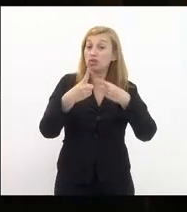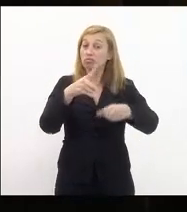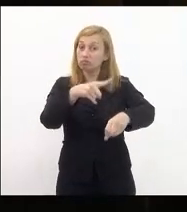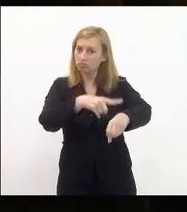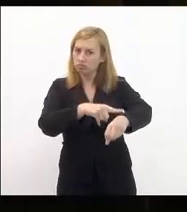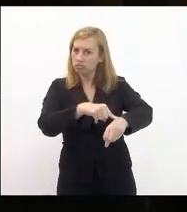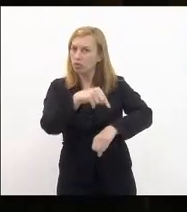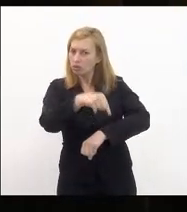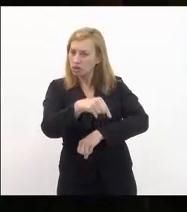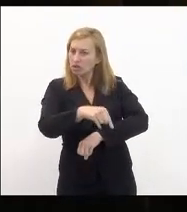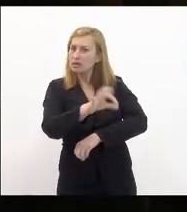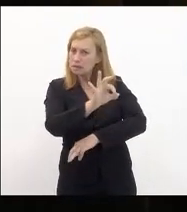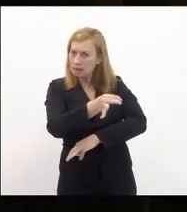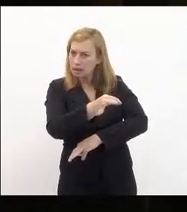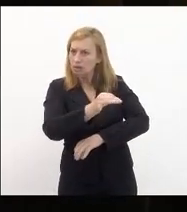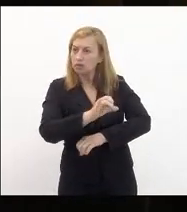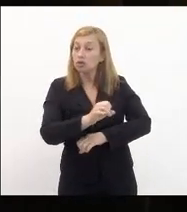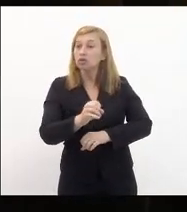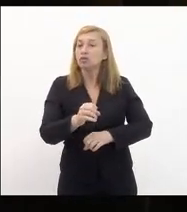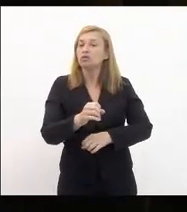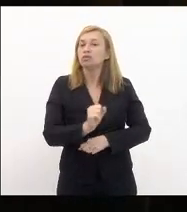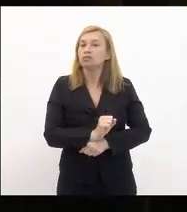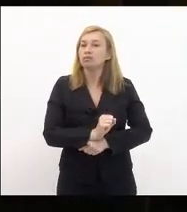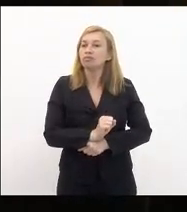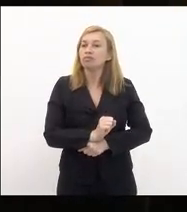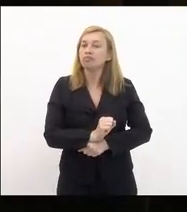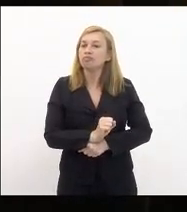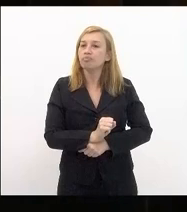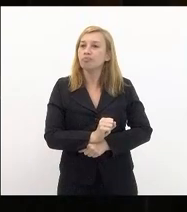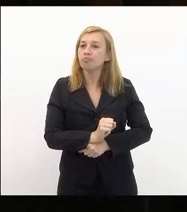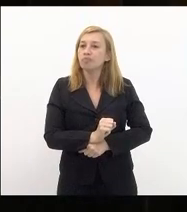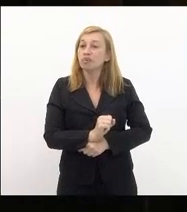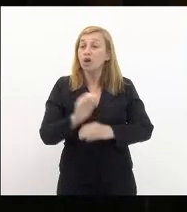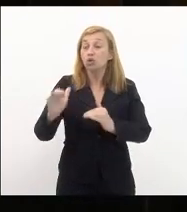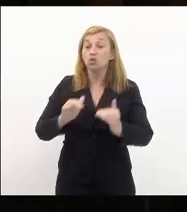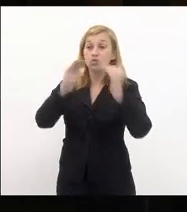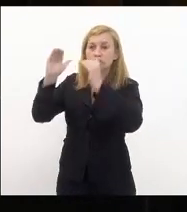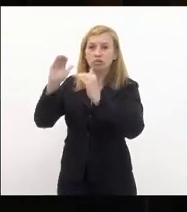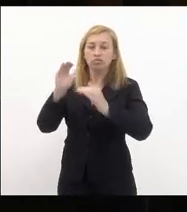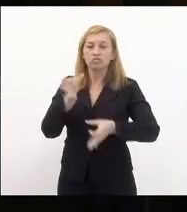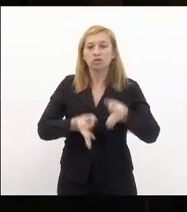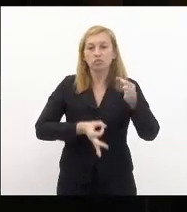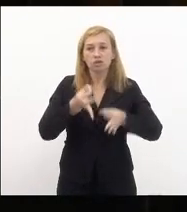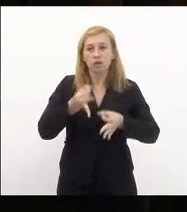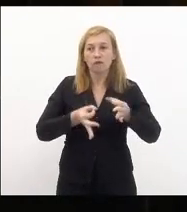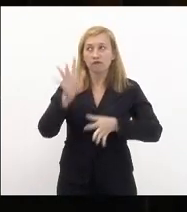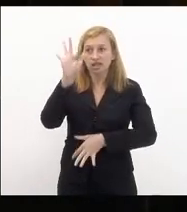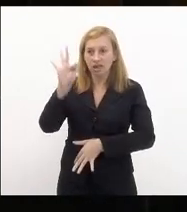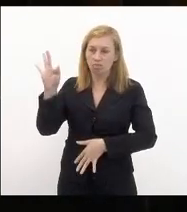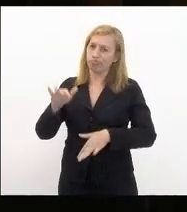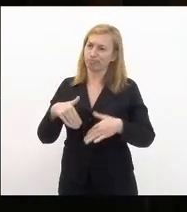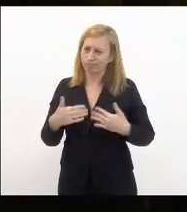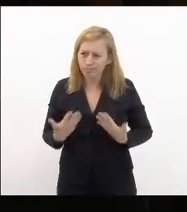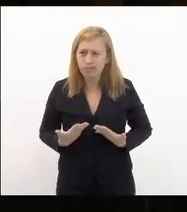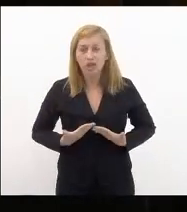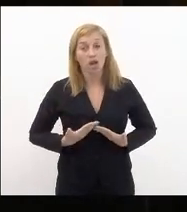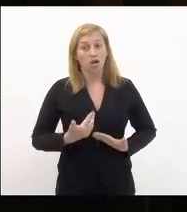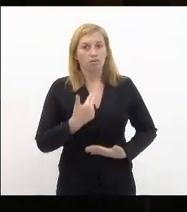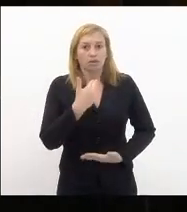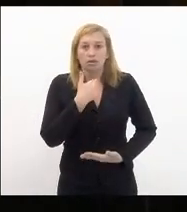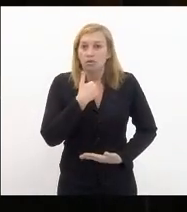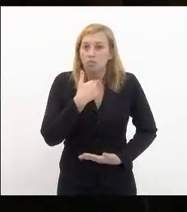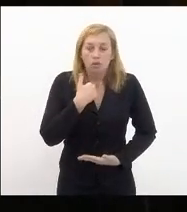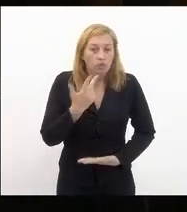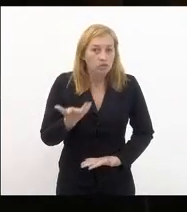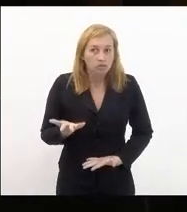momento relevante no âmbito do do supremo tribunal federal ora eu não posso